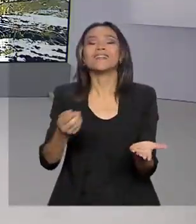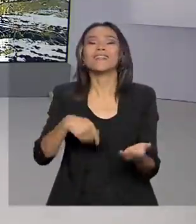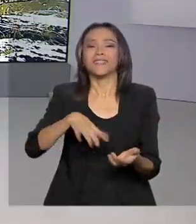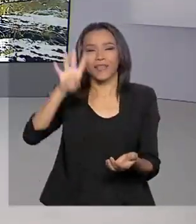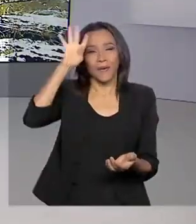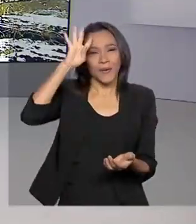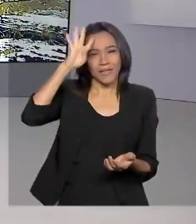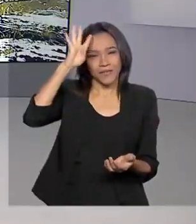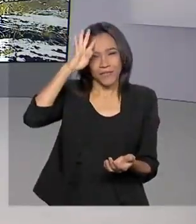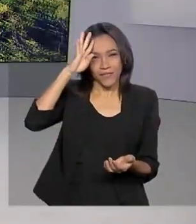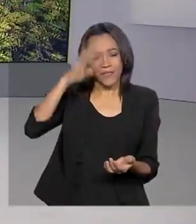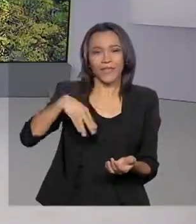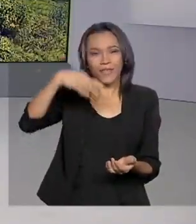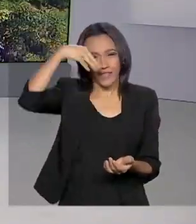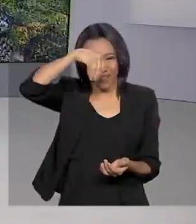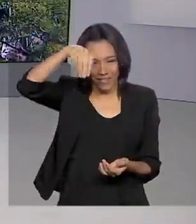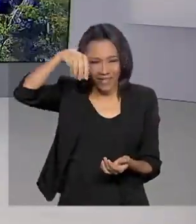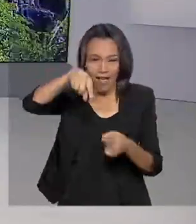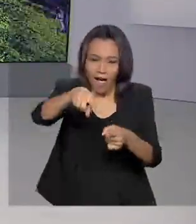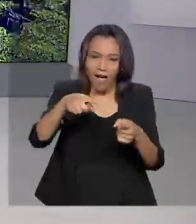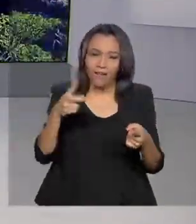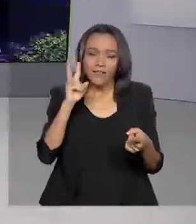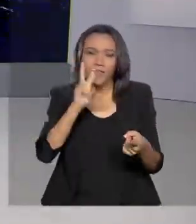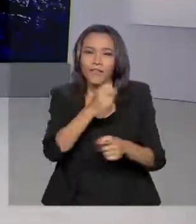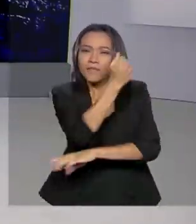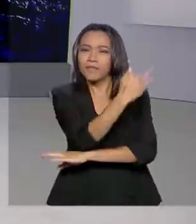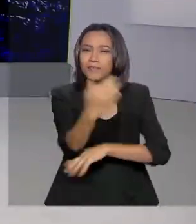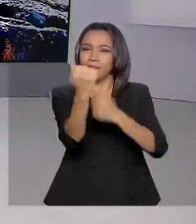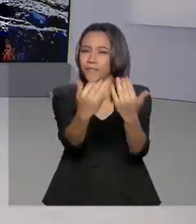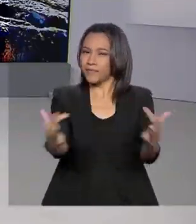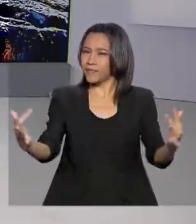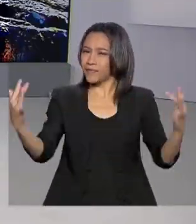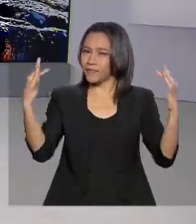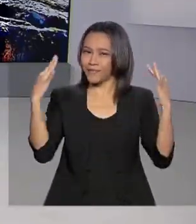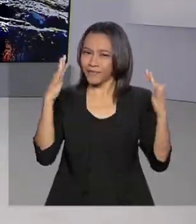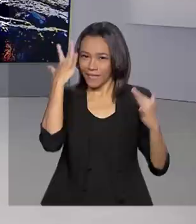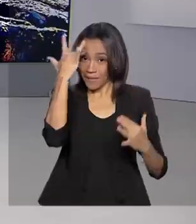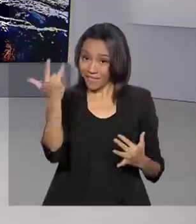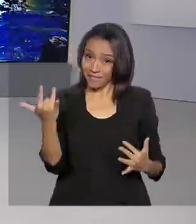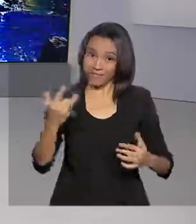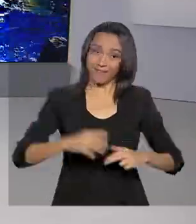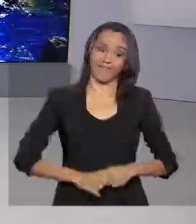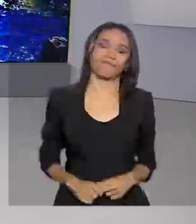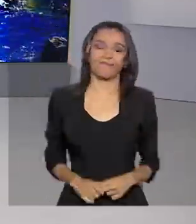a gente encerrar o nosso jornal com belíssimas imagens dos nossos parques nacionais. Até amanhã!